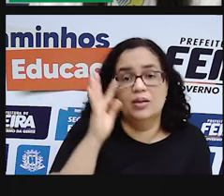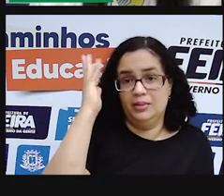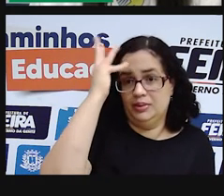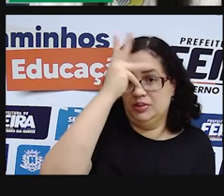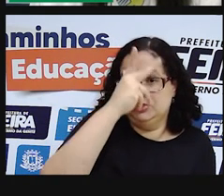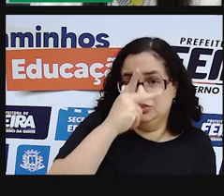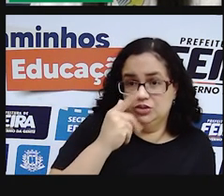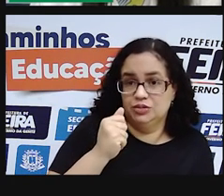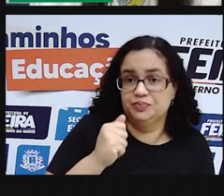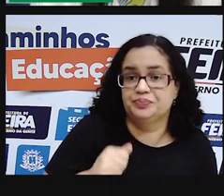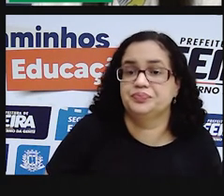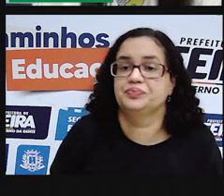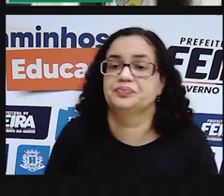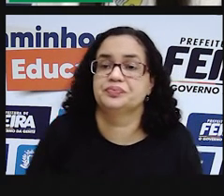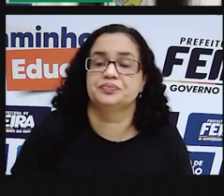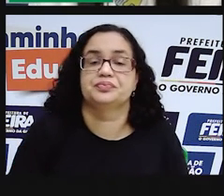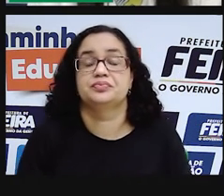bonito.